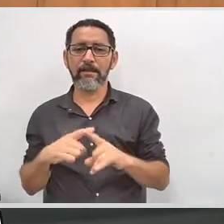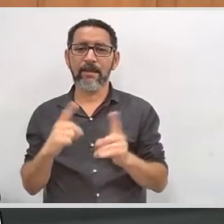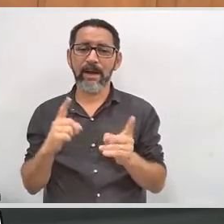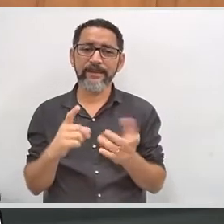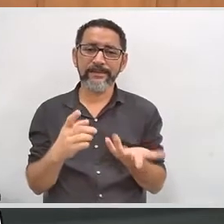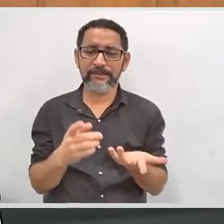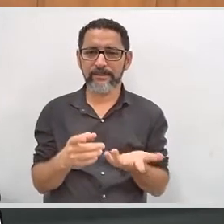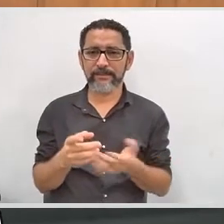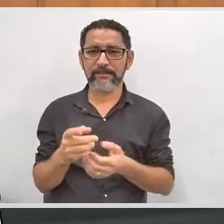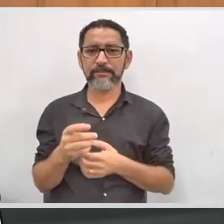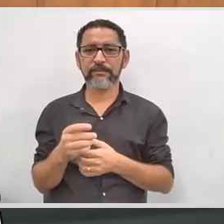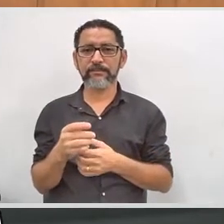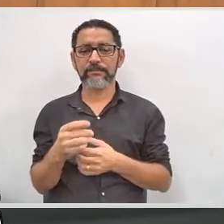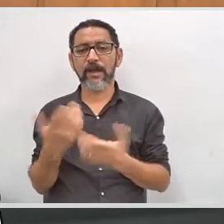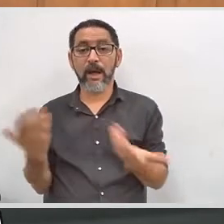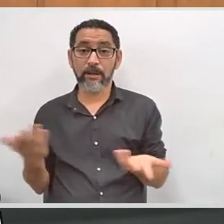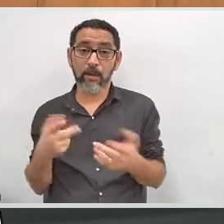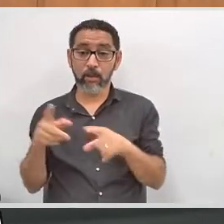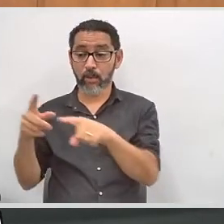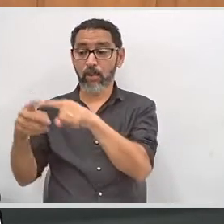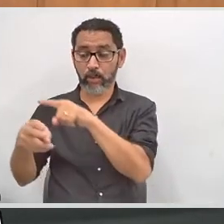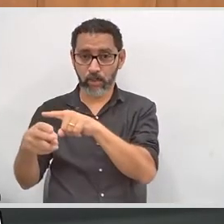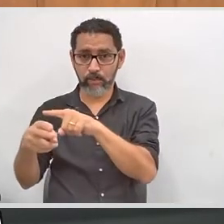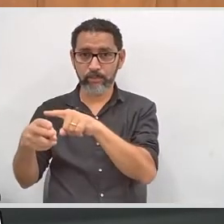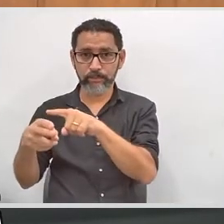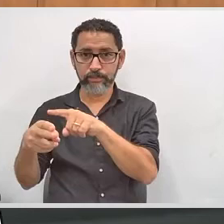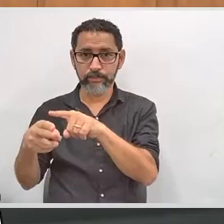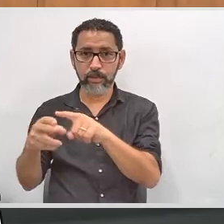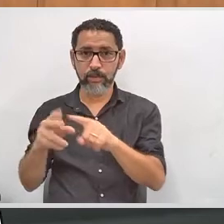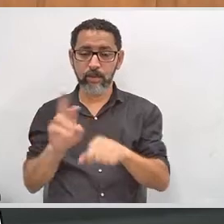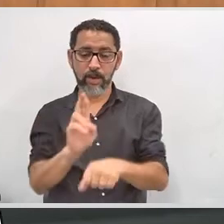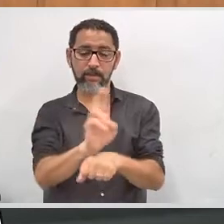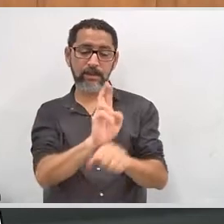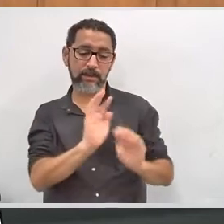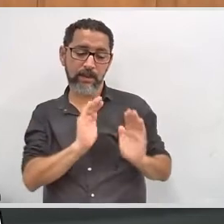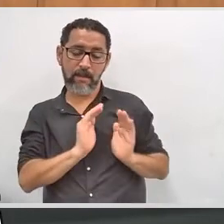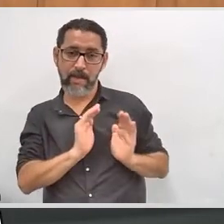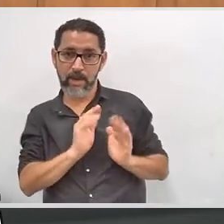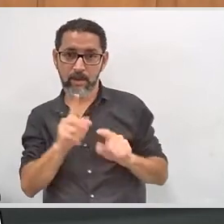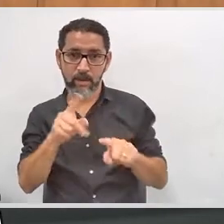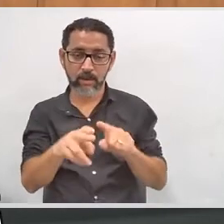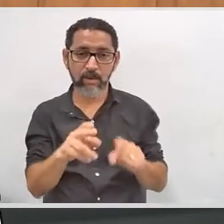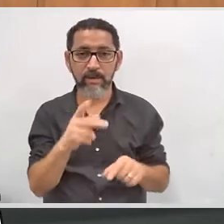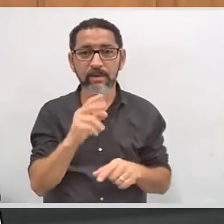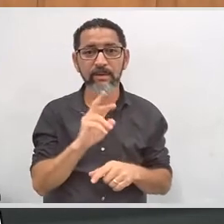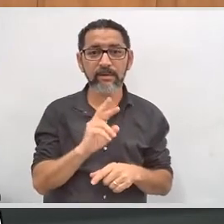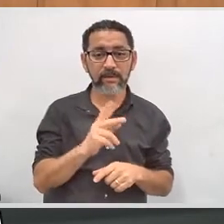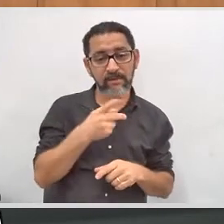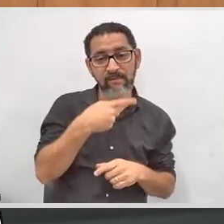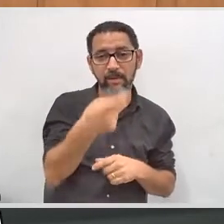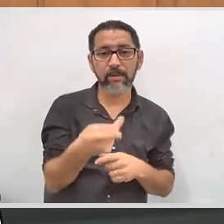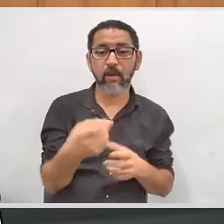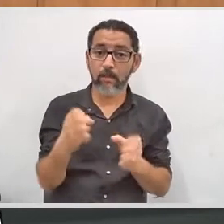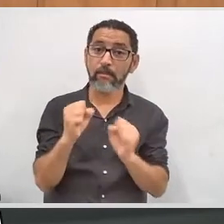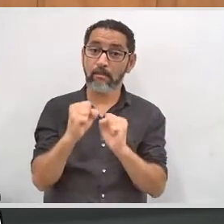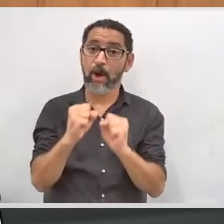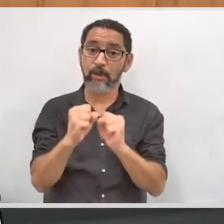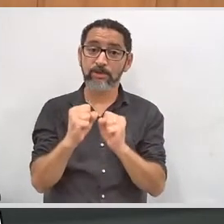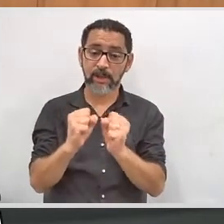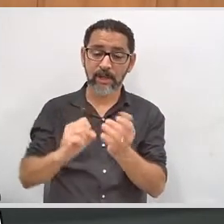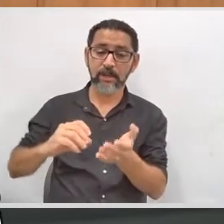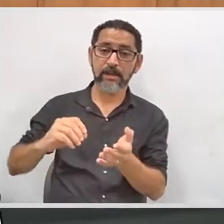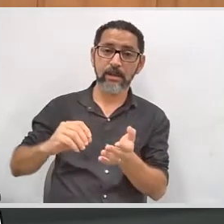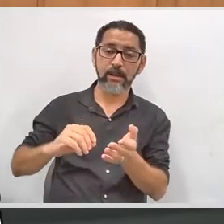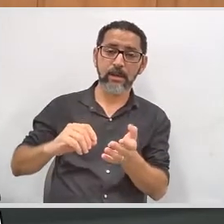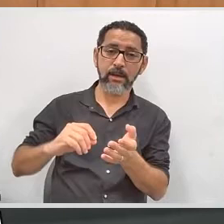credenciados para prestar aqueles vírus próximos às sessões eleitorais. Credenciados, pode haver algum, mas a própria Justiça Eleitoral não